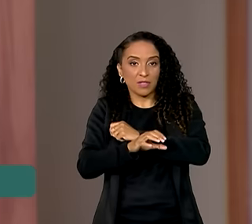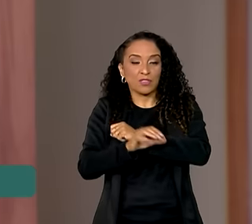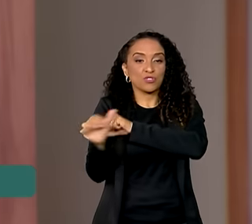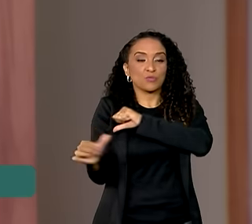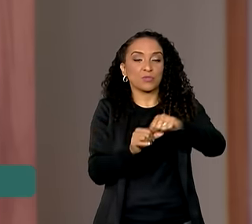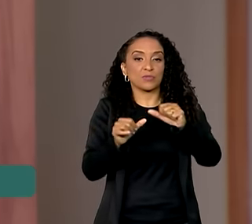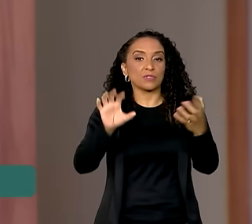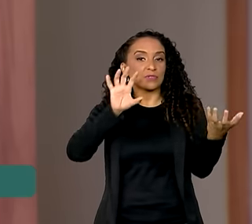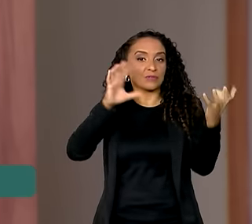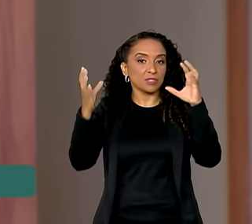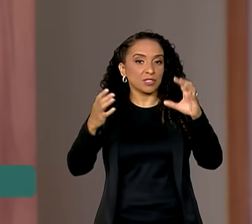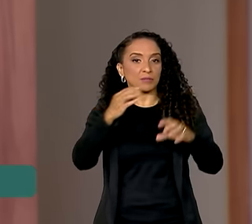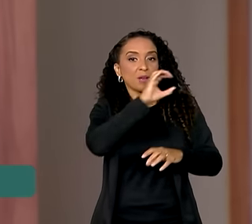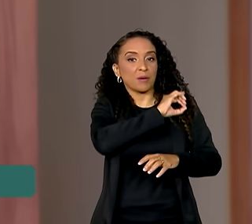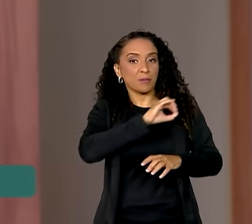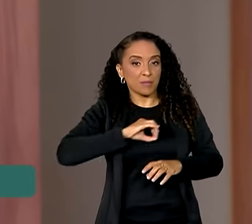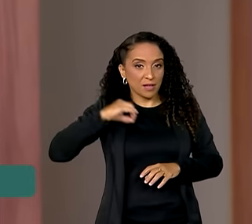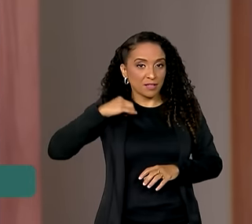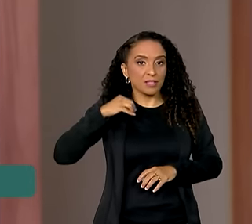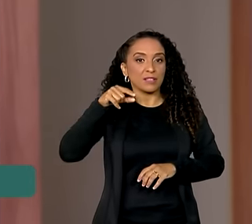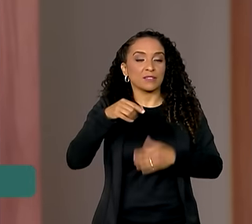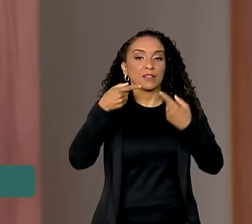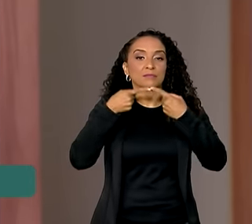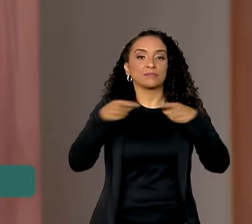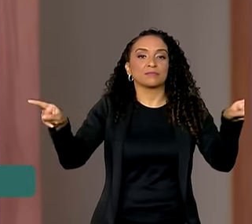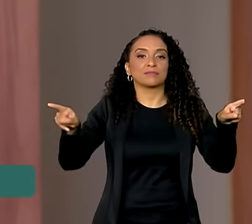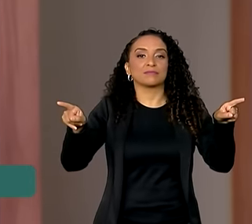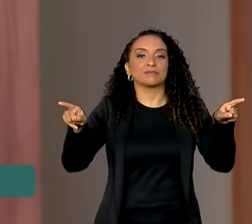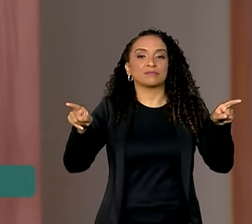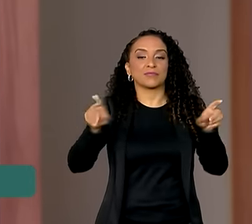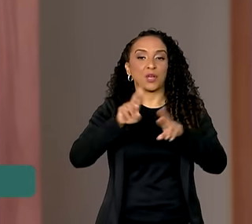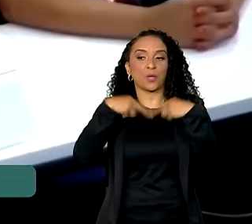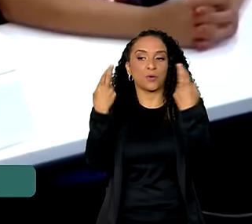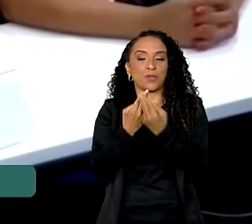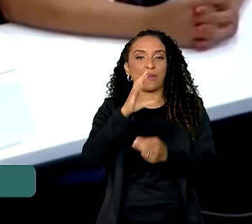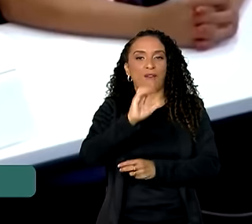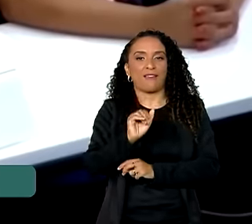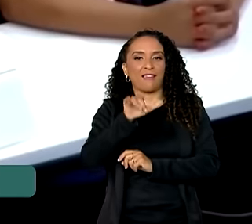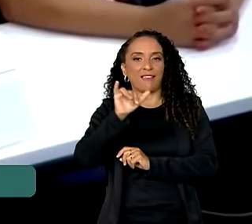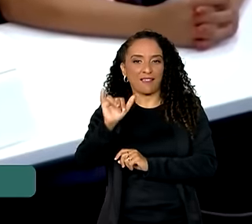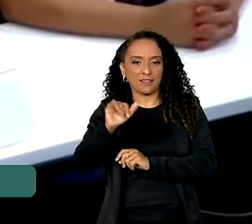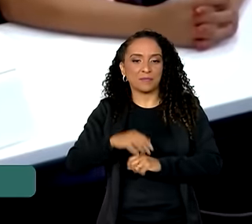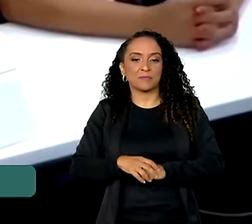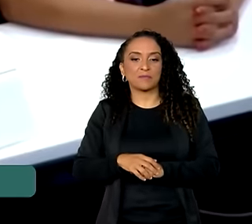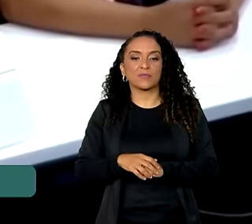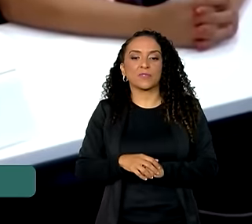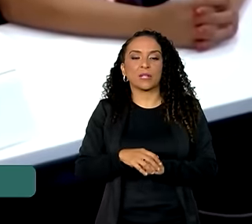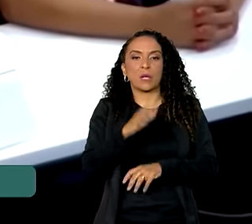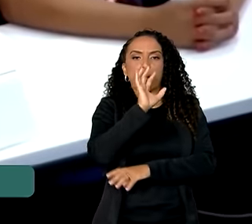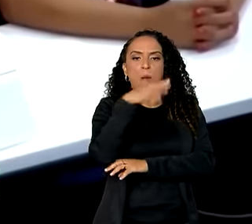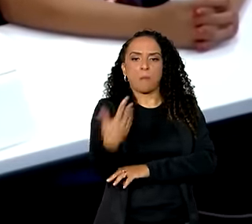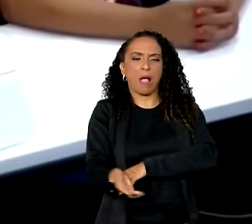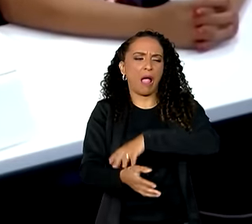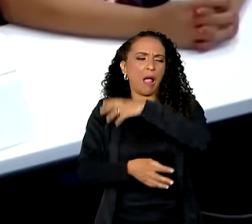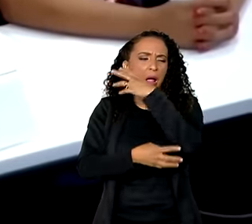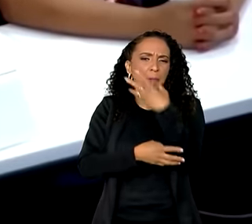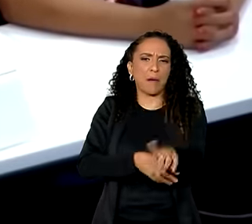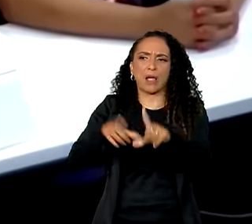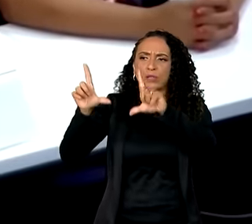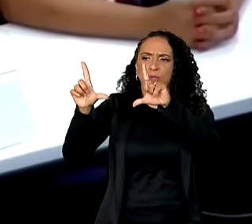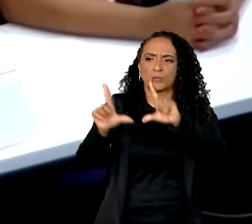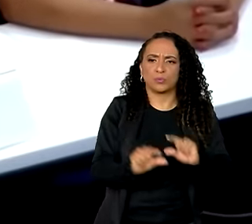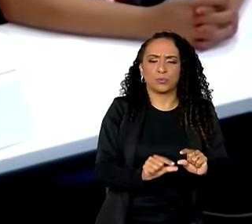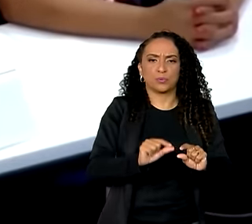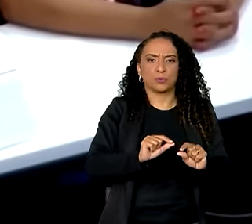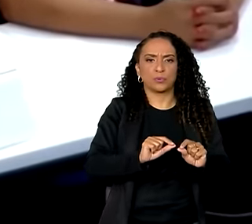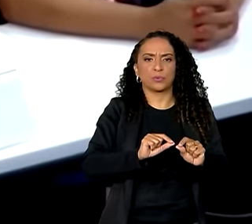Mudança do Clima, Marina Silva, na abertura do encontro em Cali. Reduzimos o desmatamento na Amazônia em 50